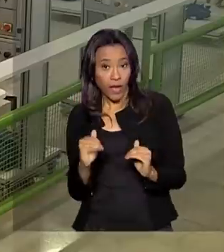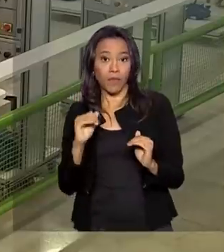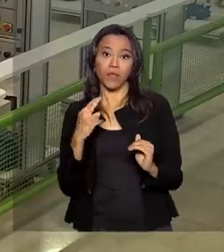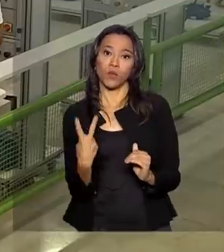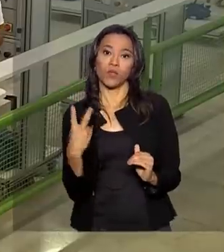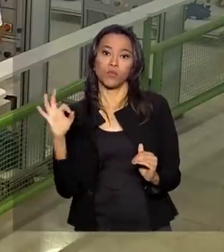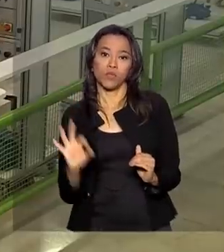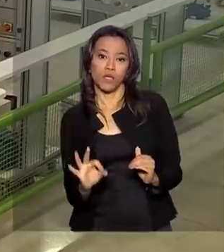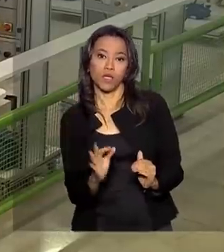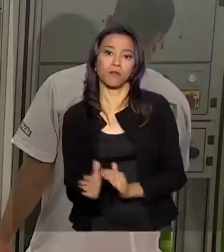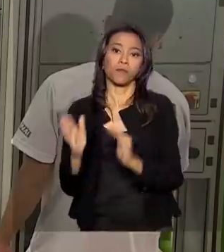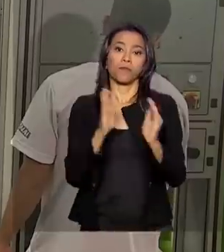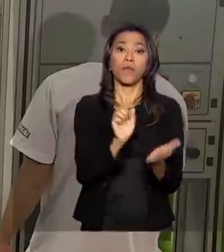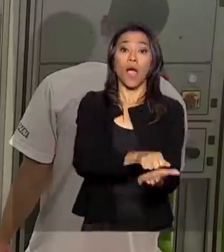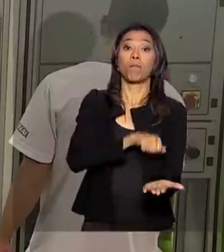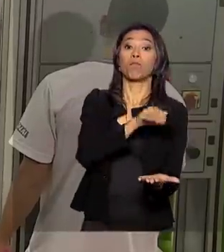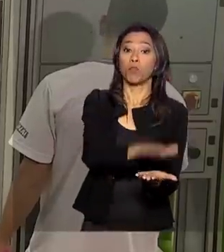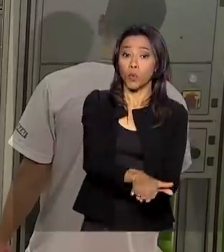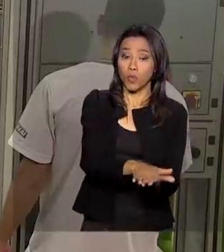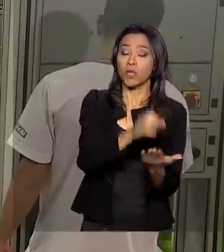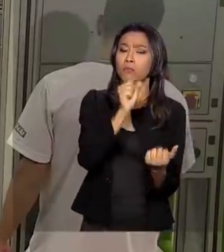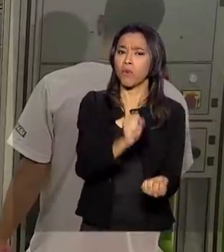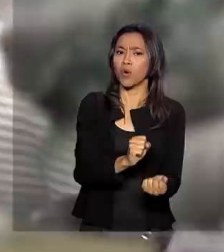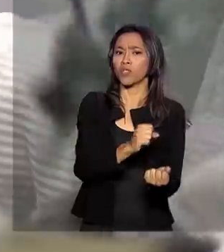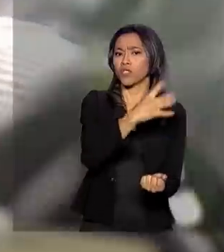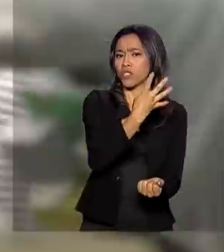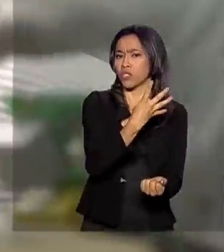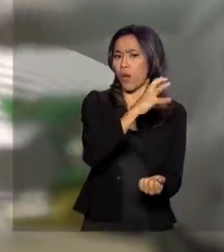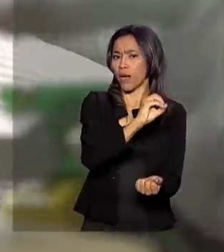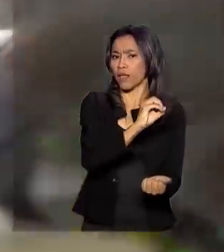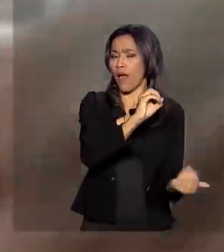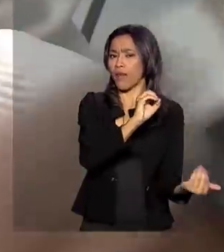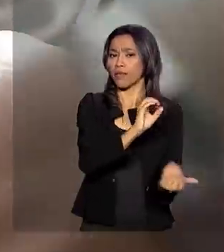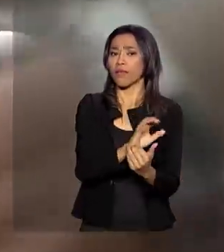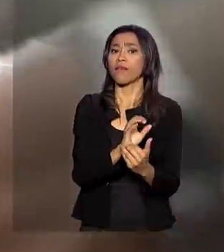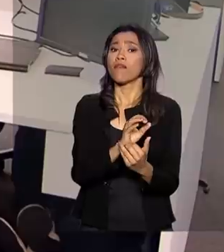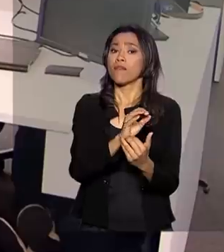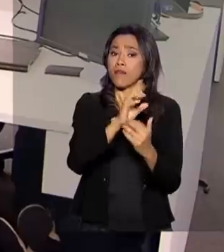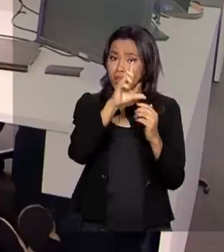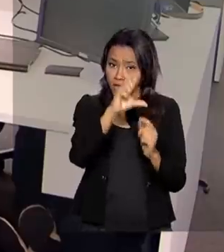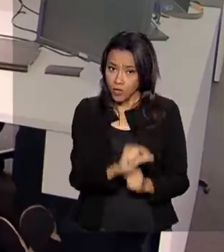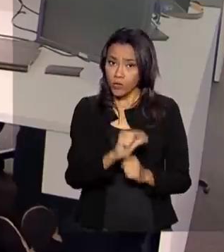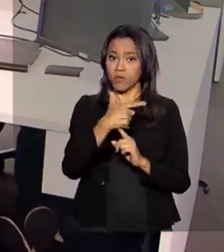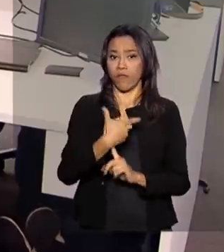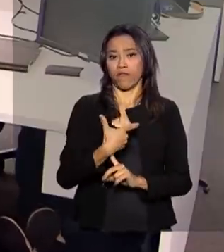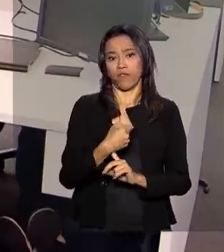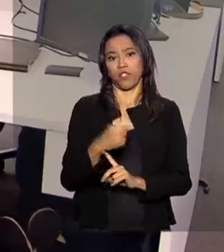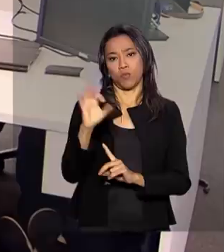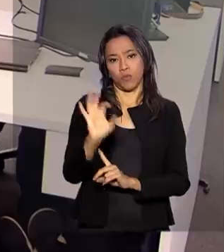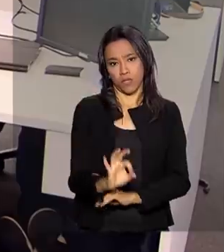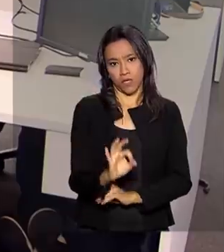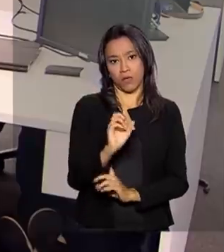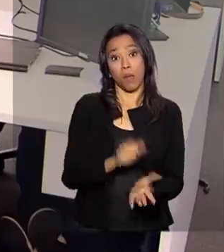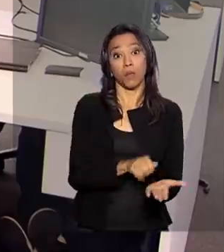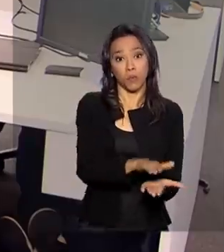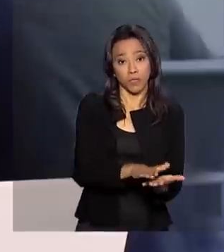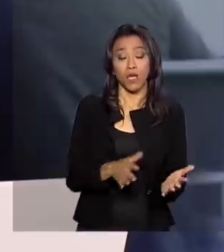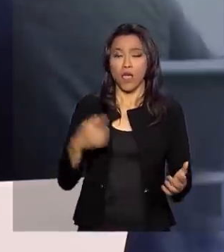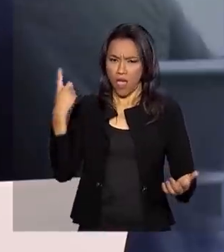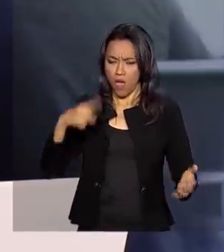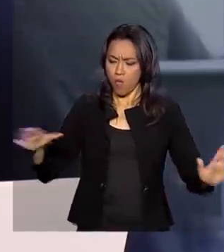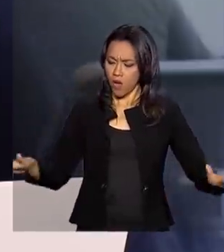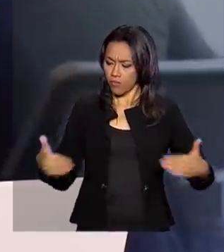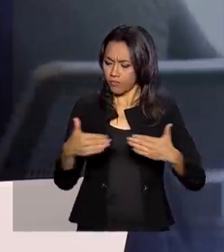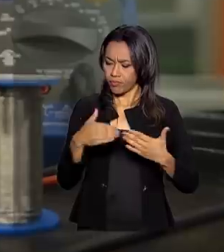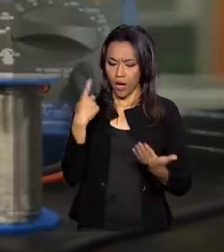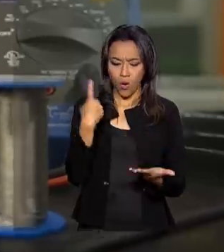e o valor da multa poderá ser reduzido de 40 para 20%. Decidida em comum acordo entre o empregado e